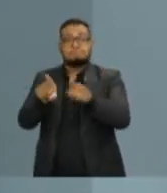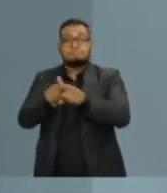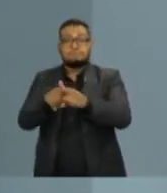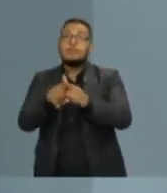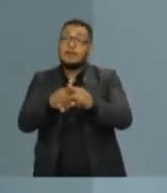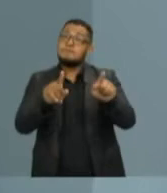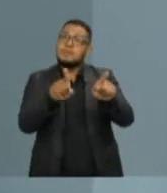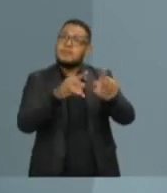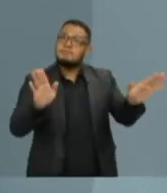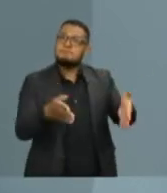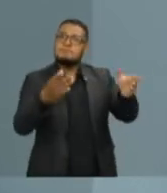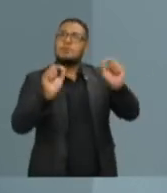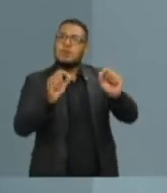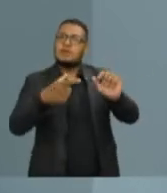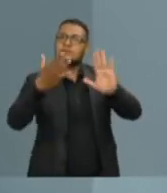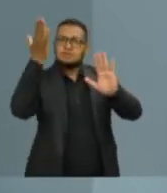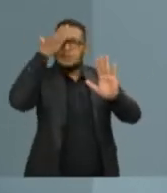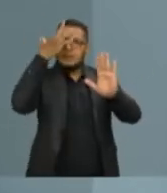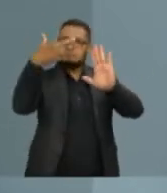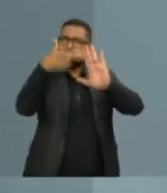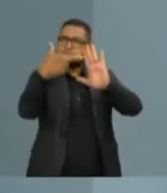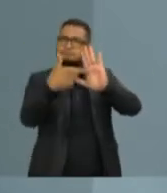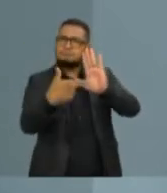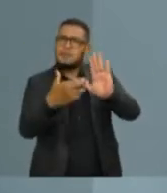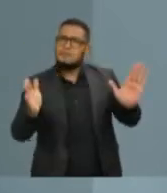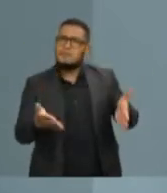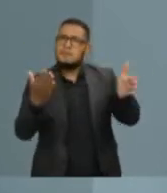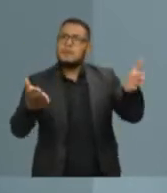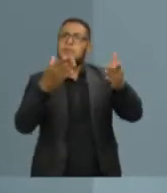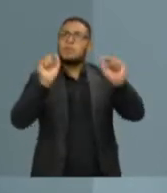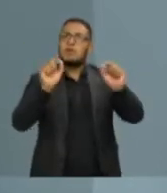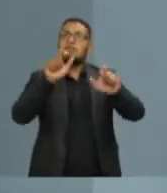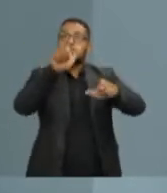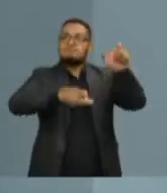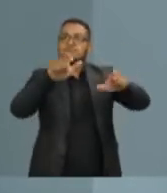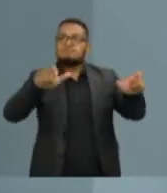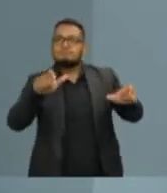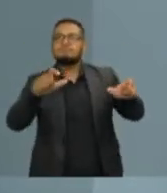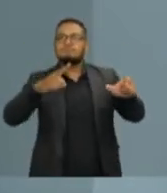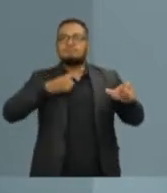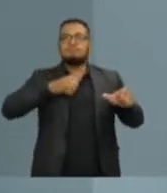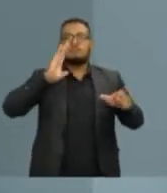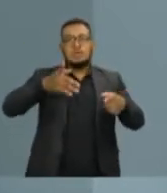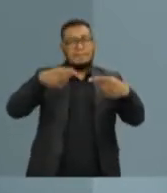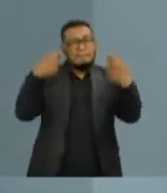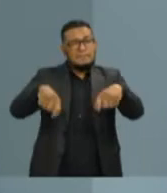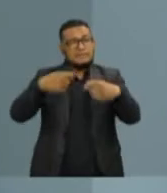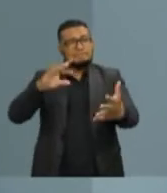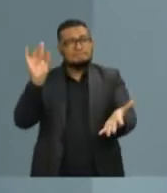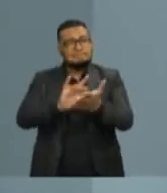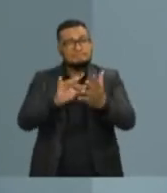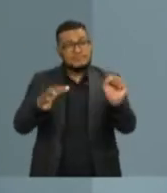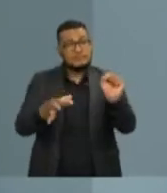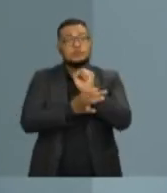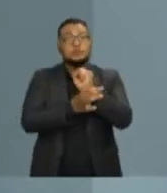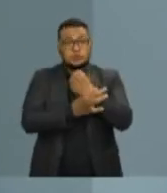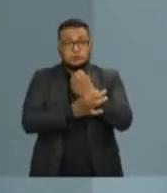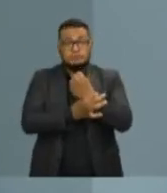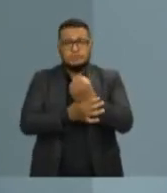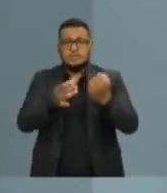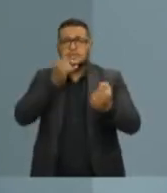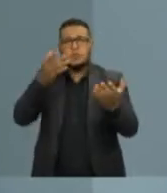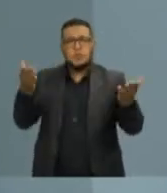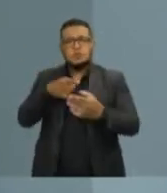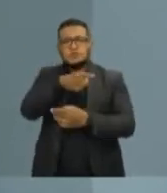promover a regularização fundiária, promovendo e entregando escritura pública para quem mais precisa. Então você hoje, que não tem a sua